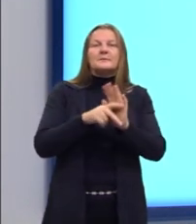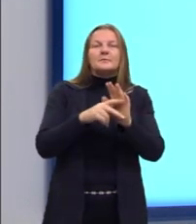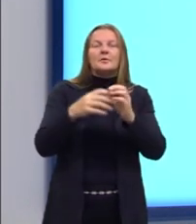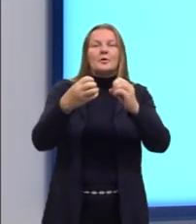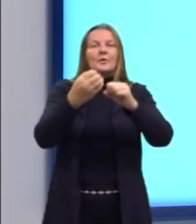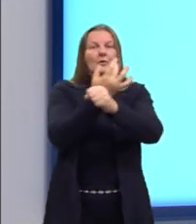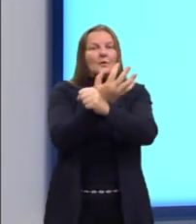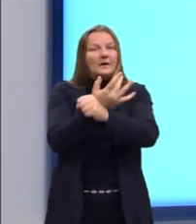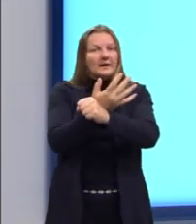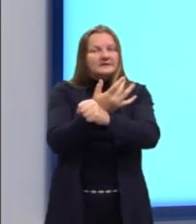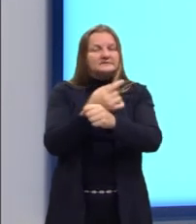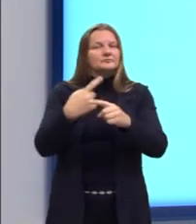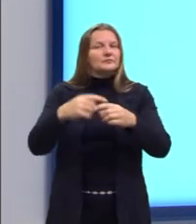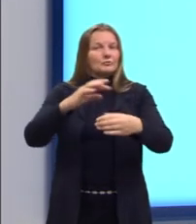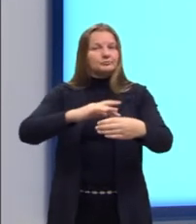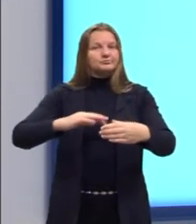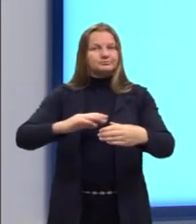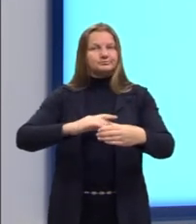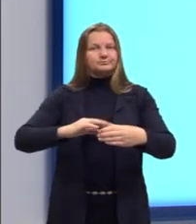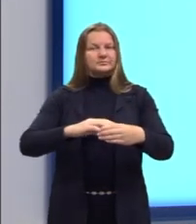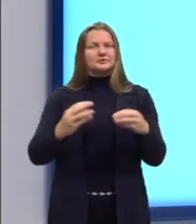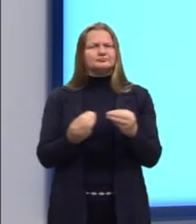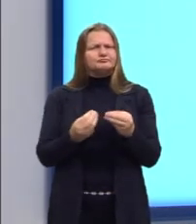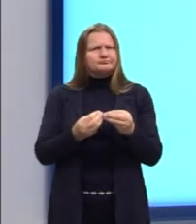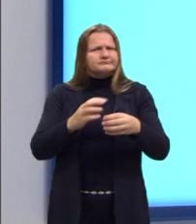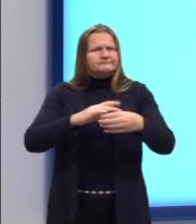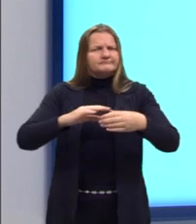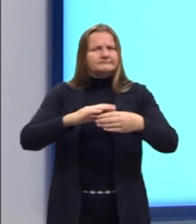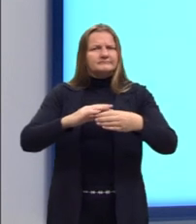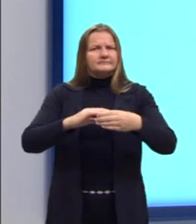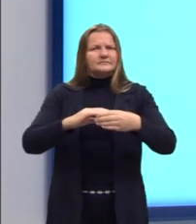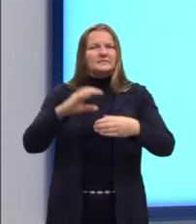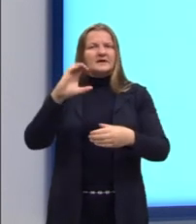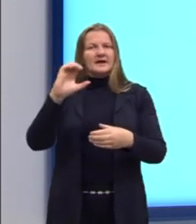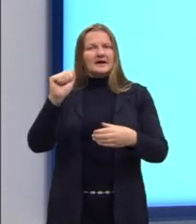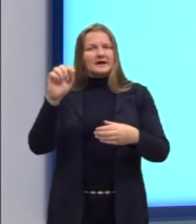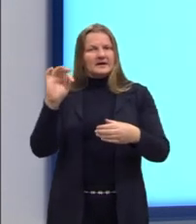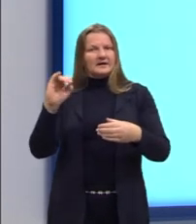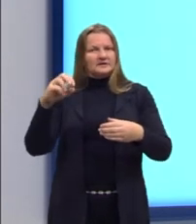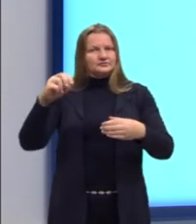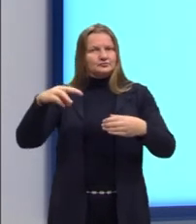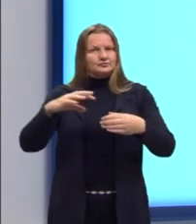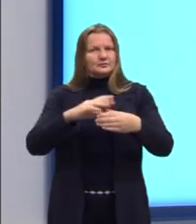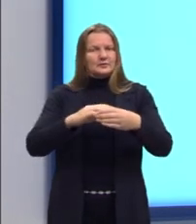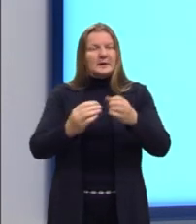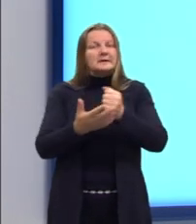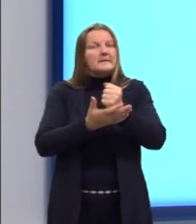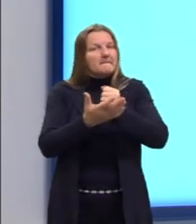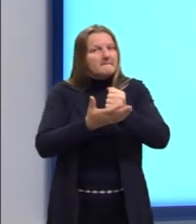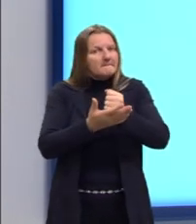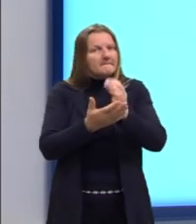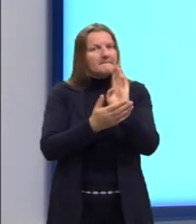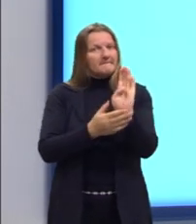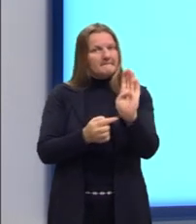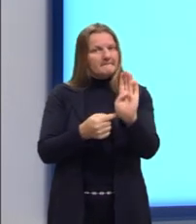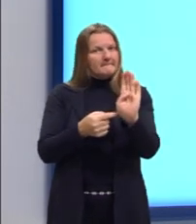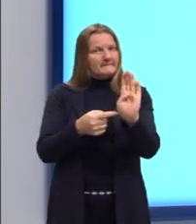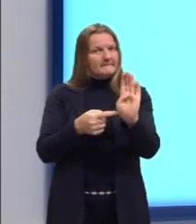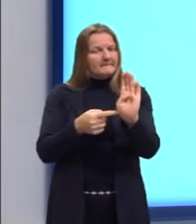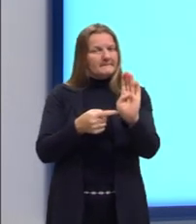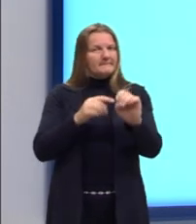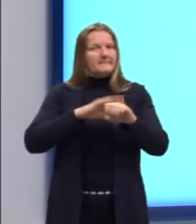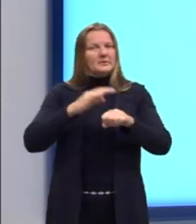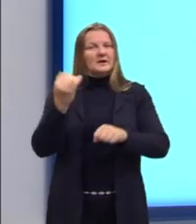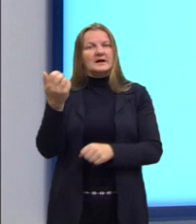ácida, uma solução tem que ter uma concentração maior do cátion. Para ser básica, tem que ter uma concentração maior